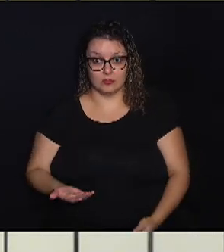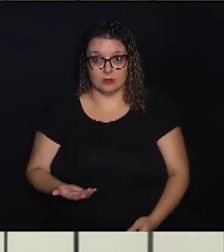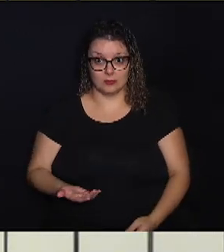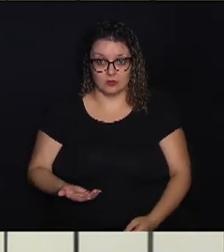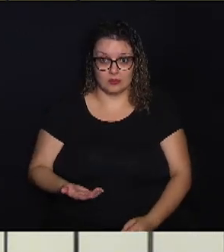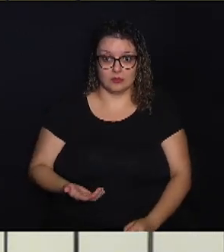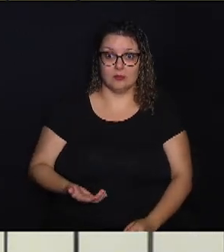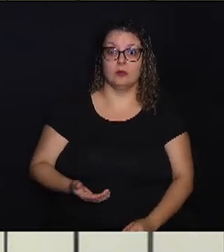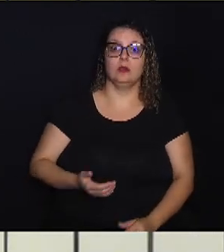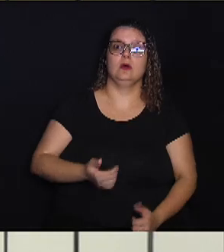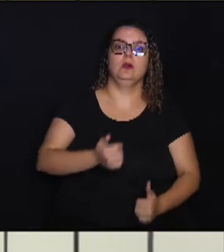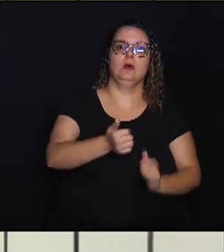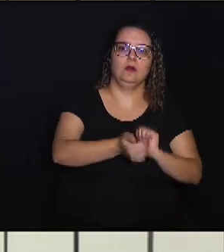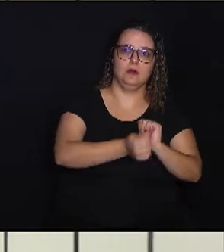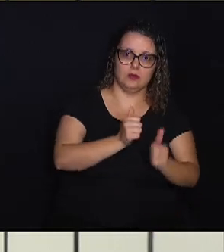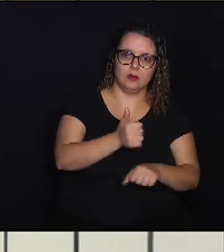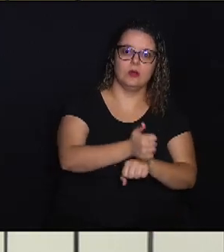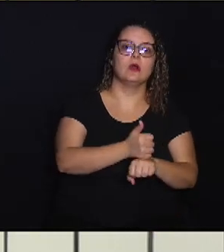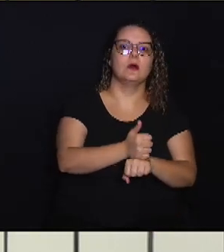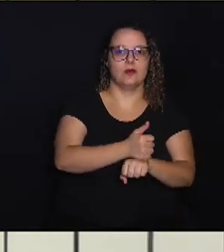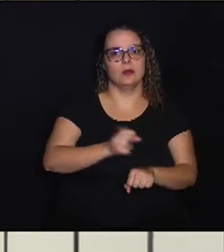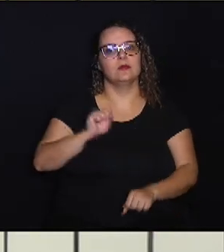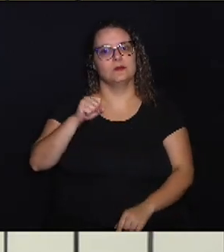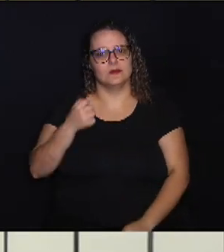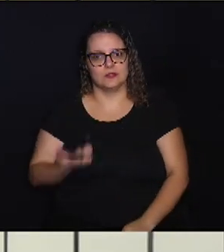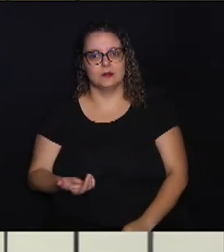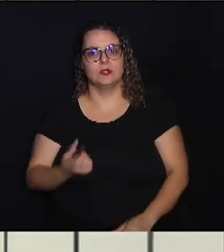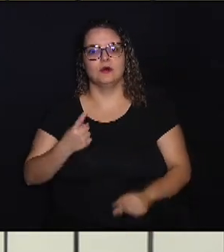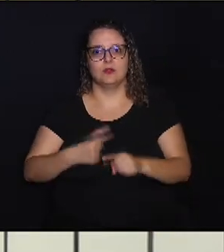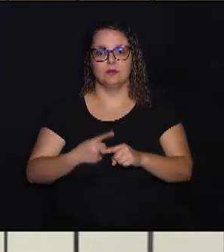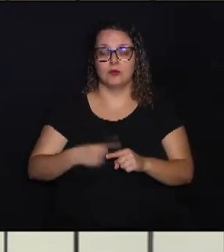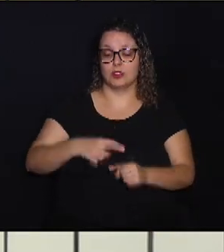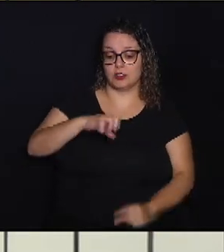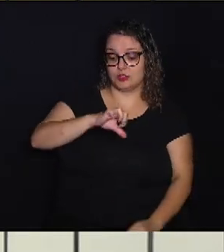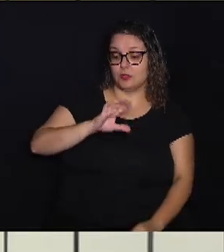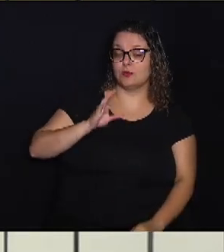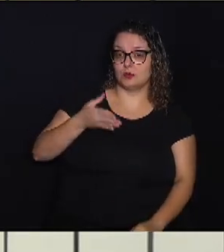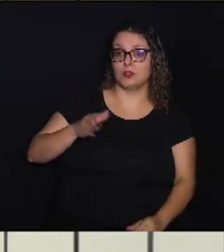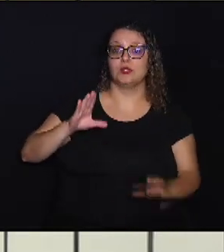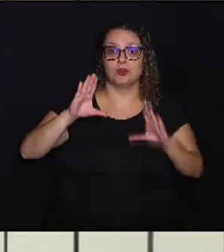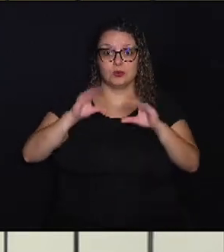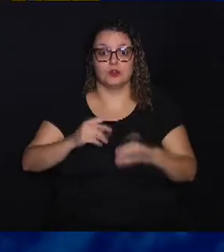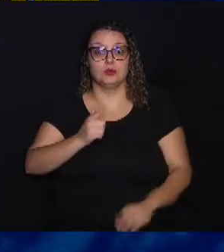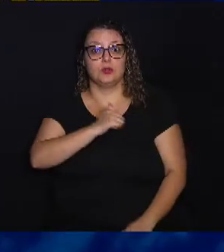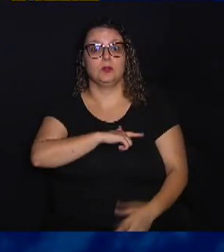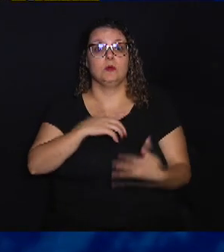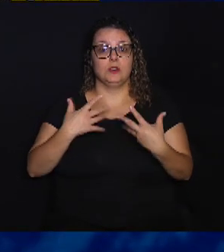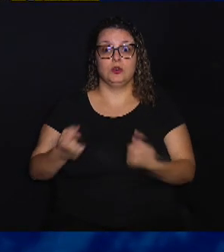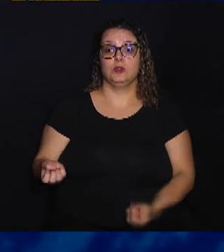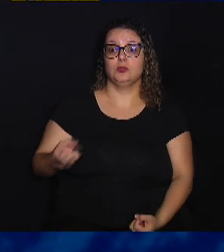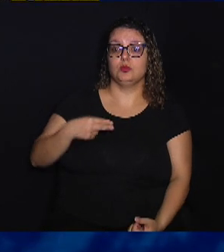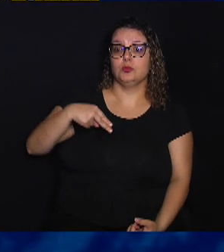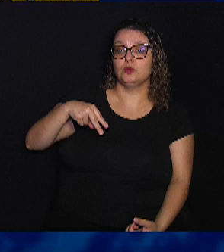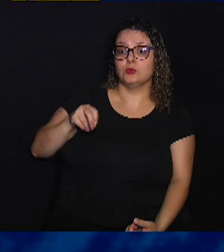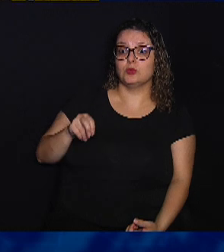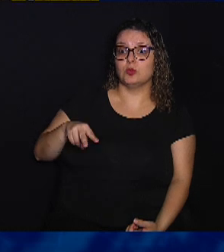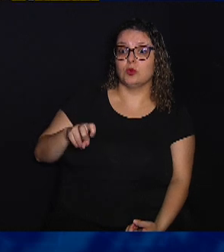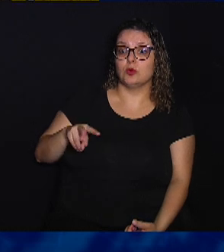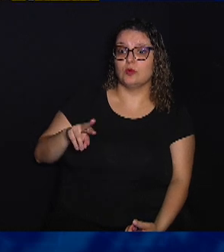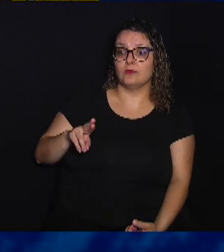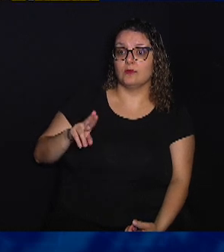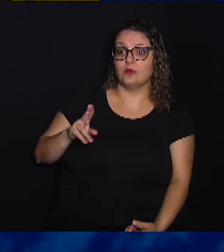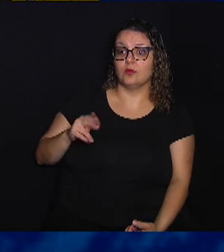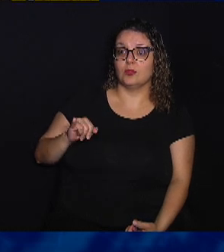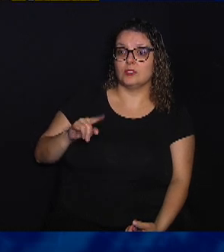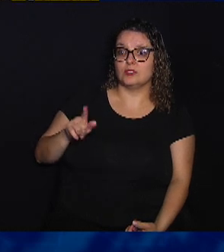agora profissional, porque hoje às 9h30 da noite o Guarani recebe o novo Horizontino no estádio